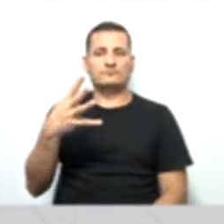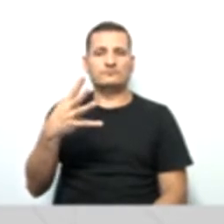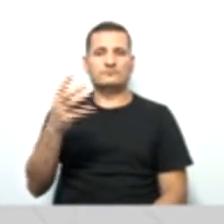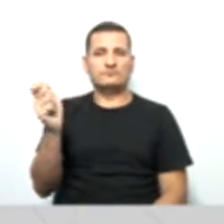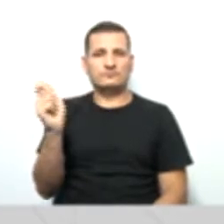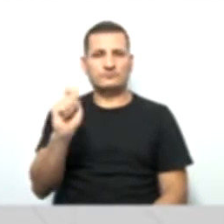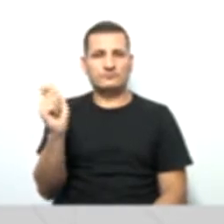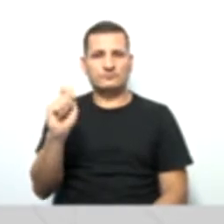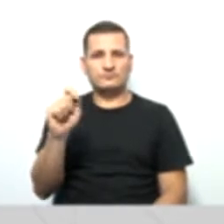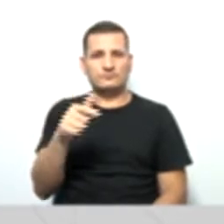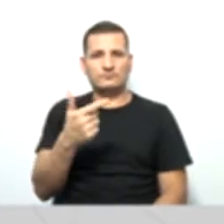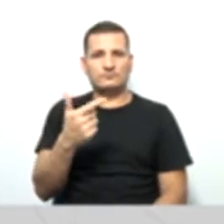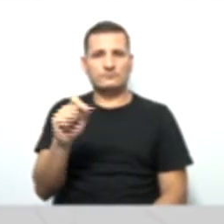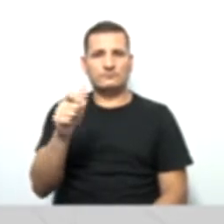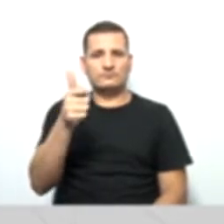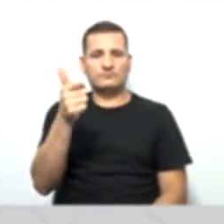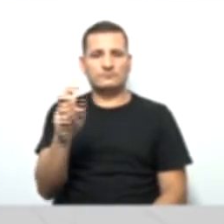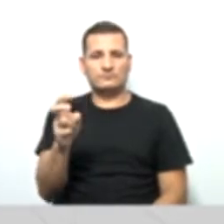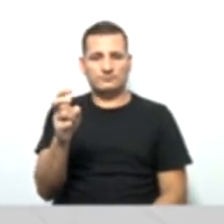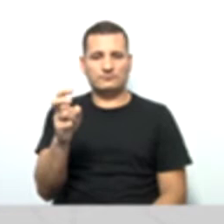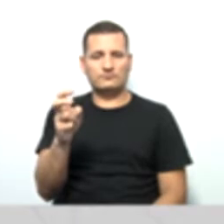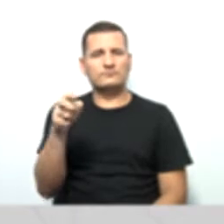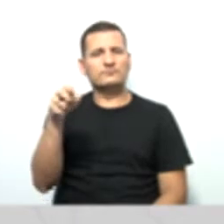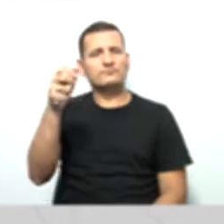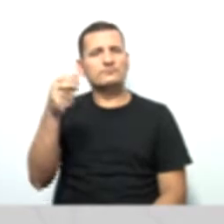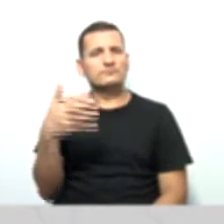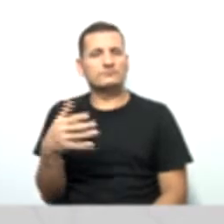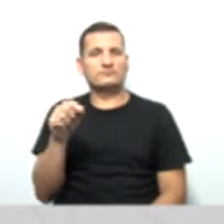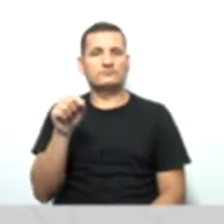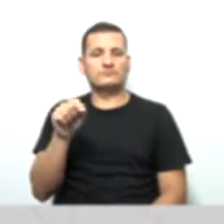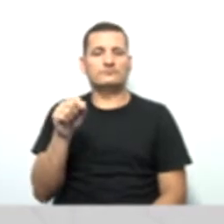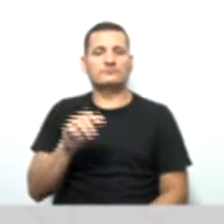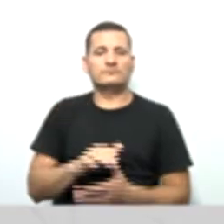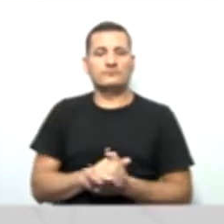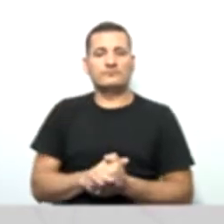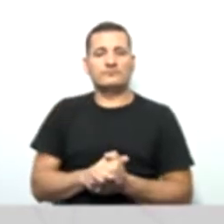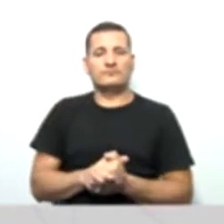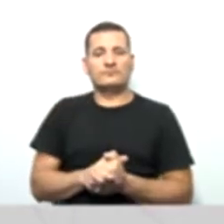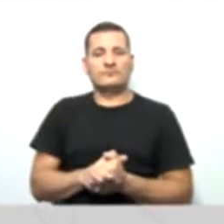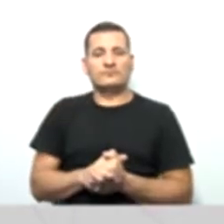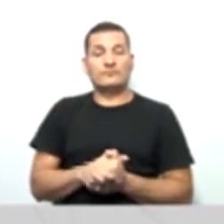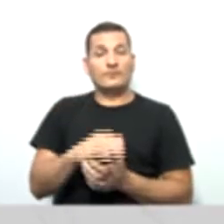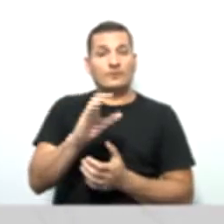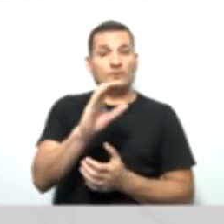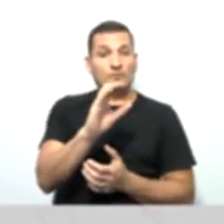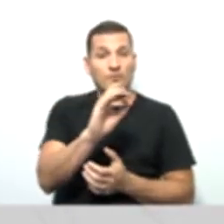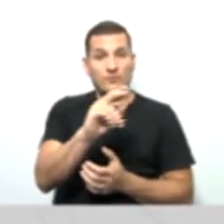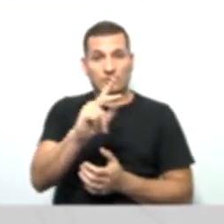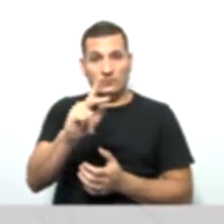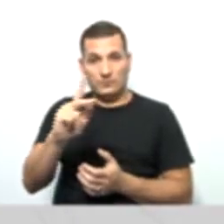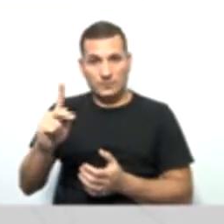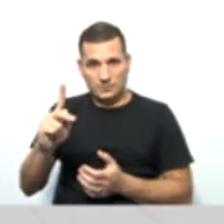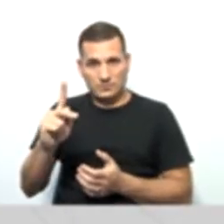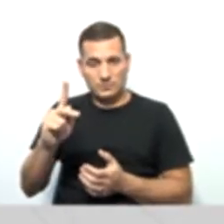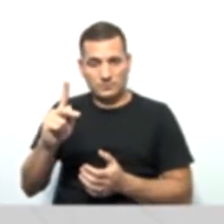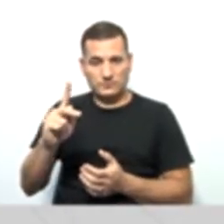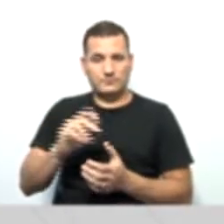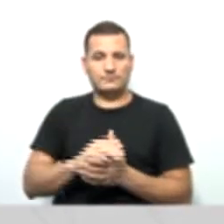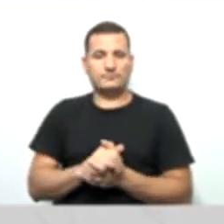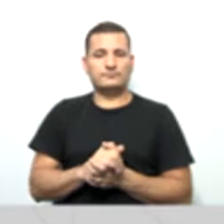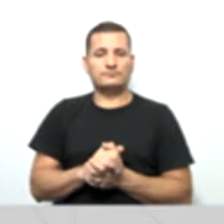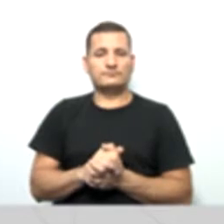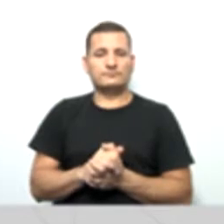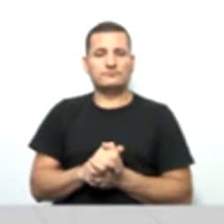Que as confederações e as cooperativas de crédito plenas que operam